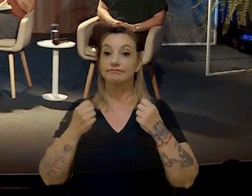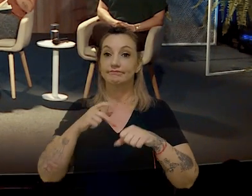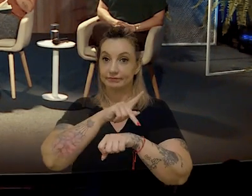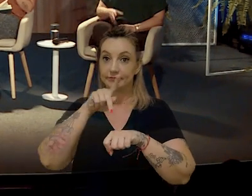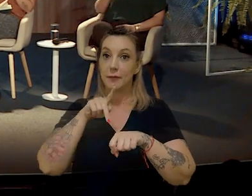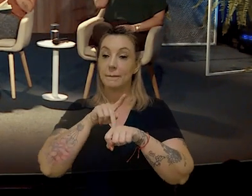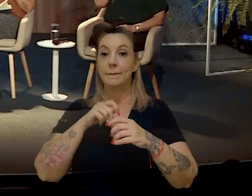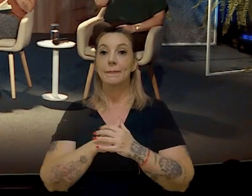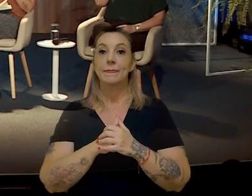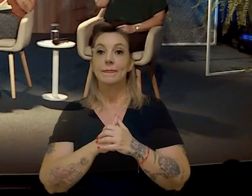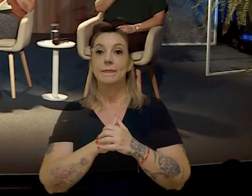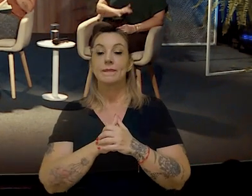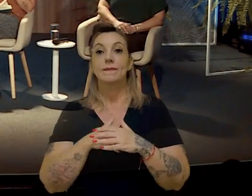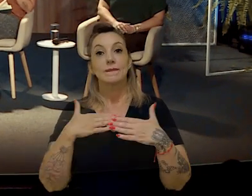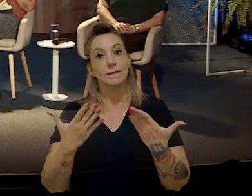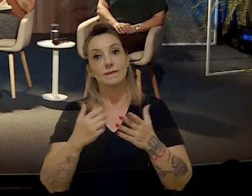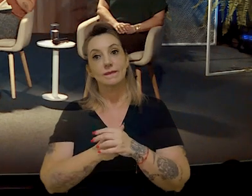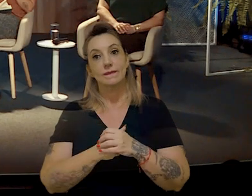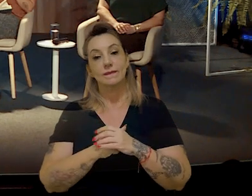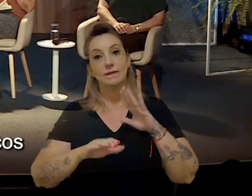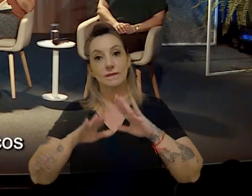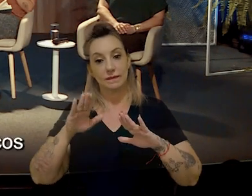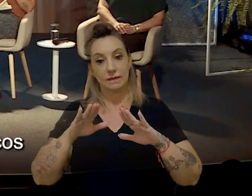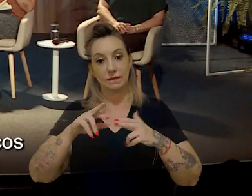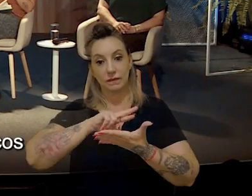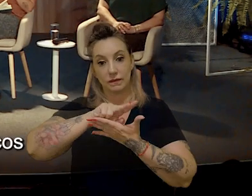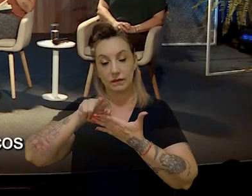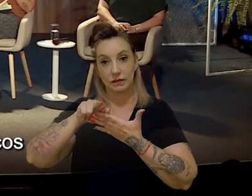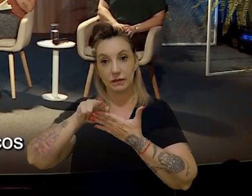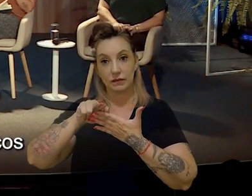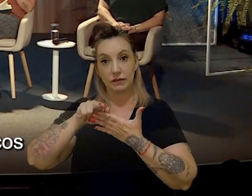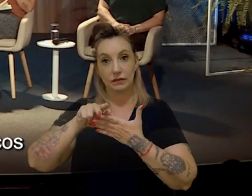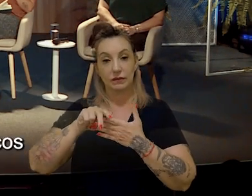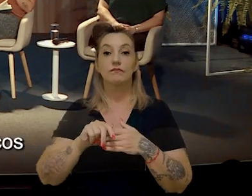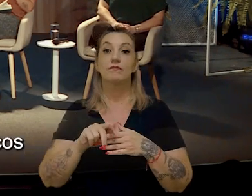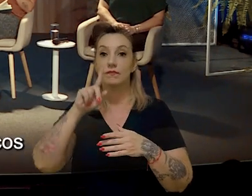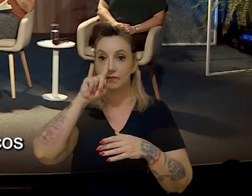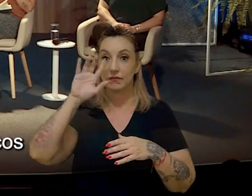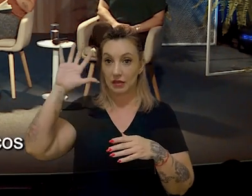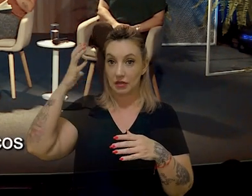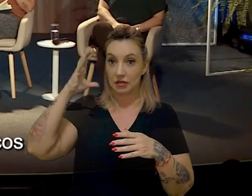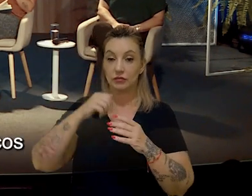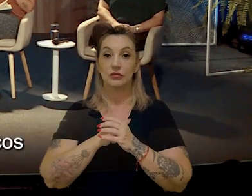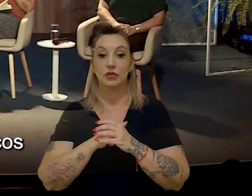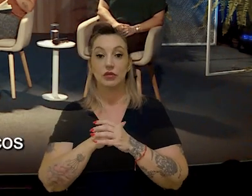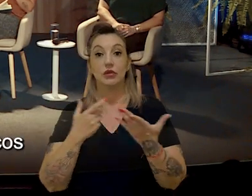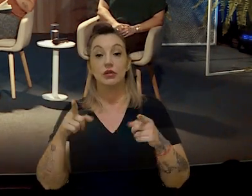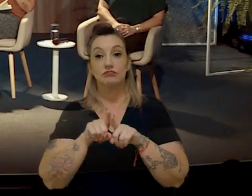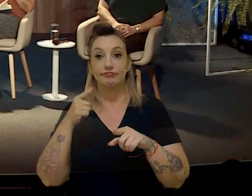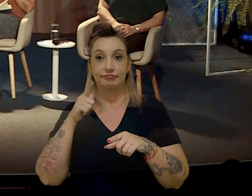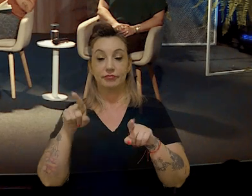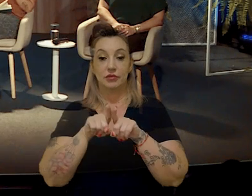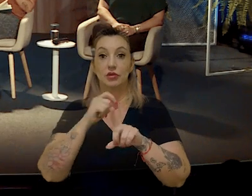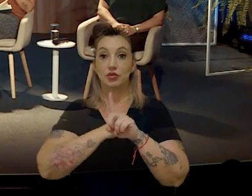país. Então, é baseado em várias fontes de riscos climáticos, e não climáticos também,